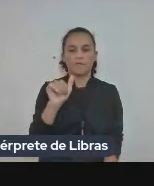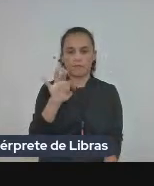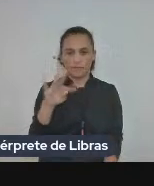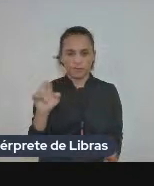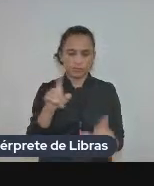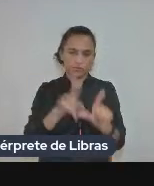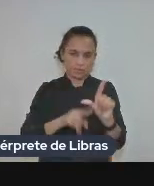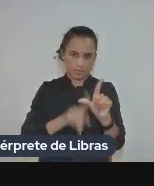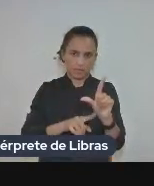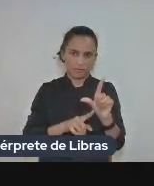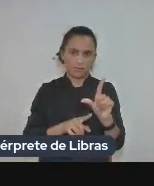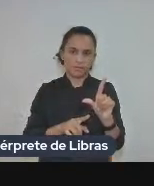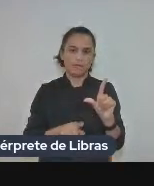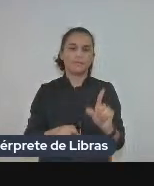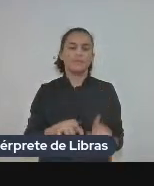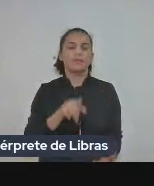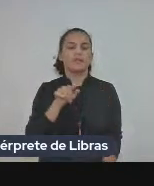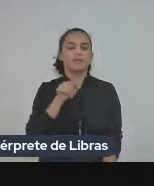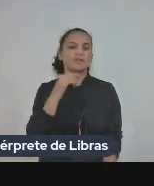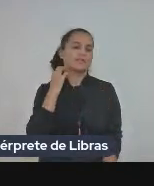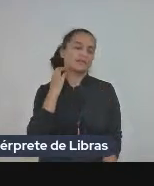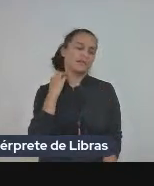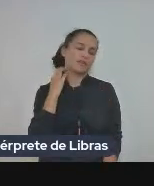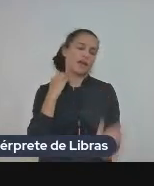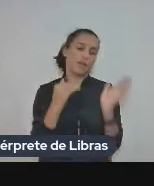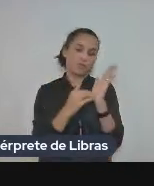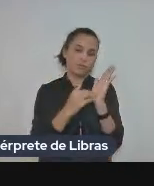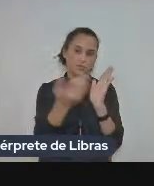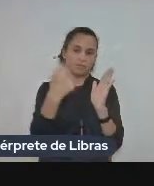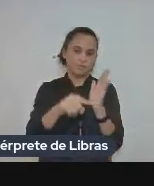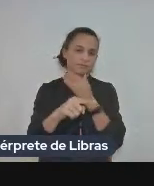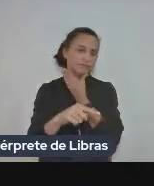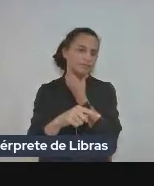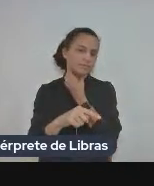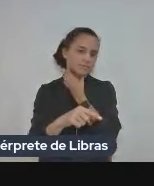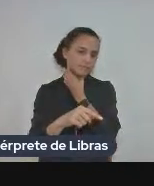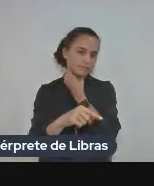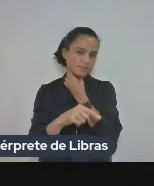editora Companhia na editora Bucha por exemplo que é a última tradução nossa